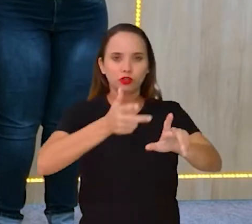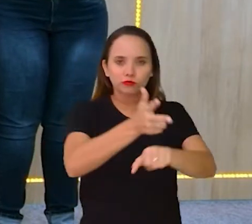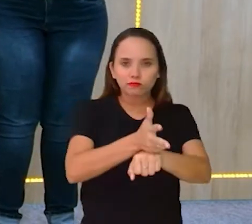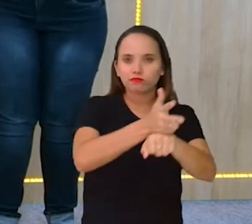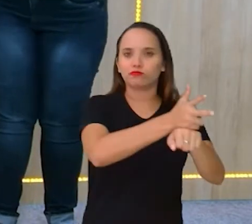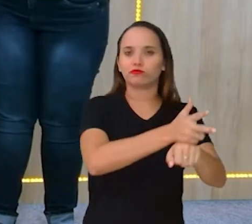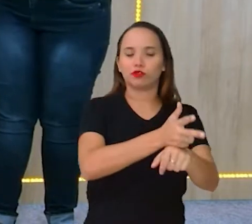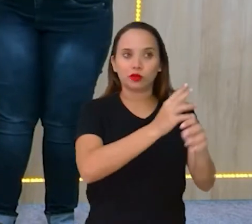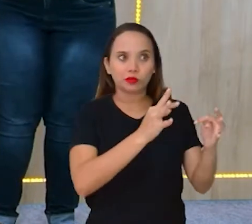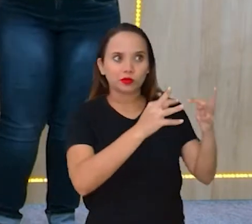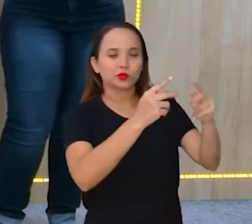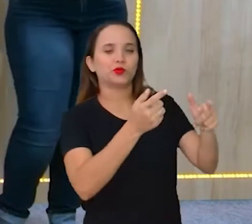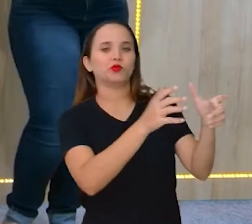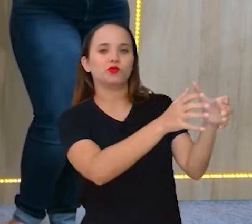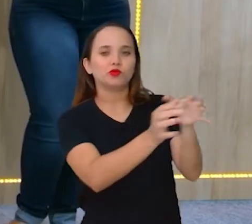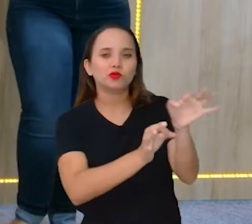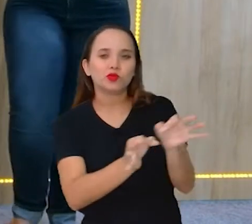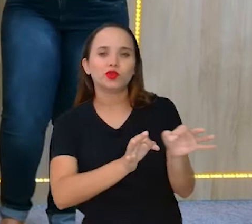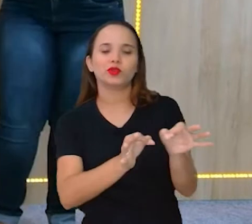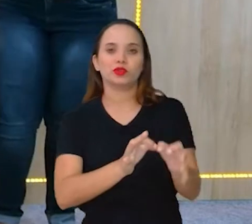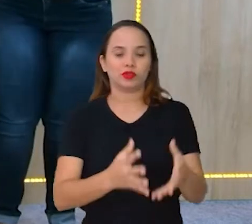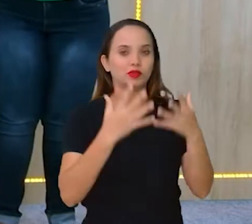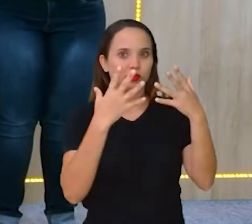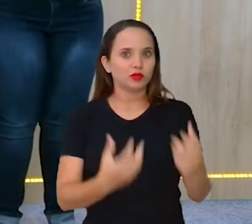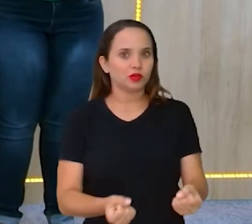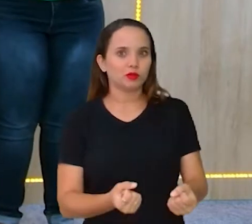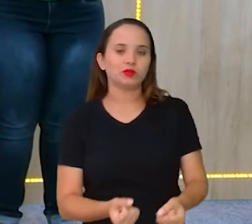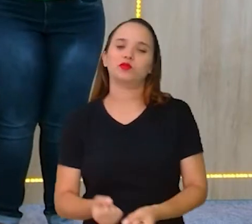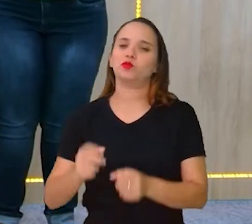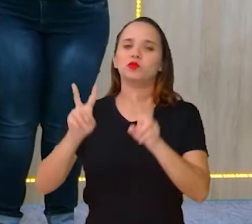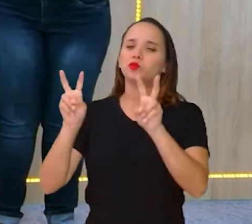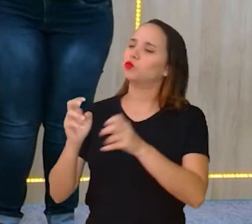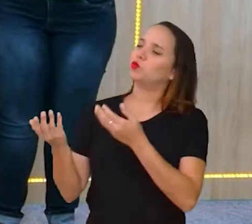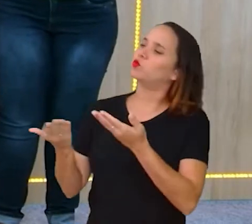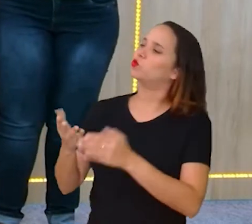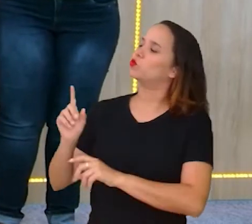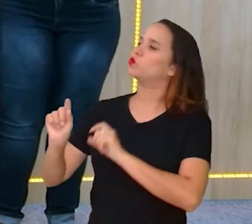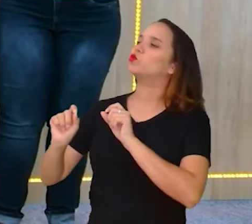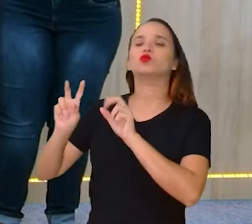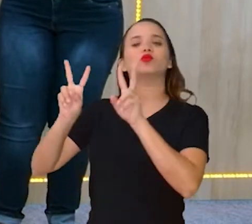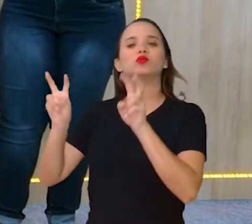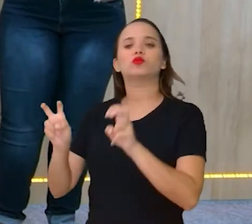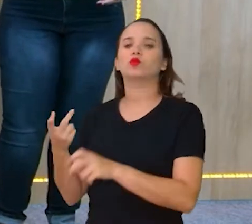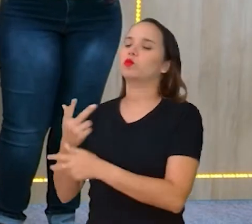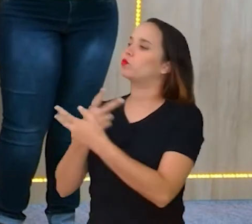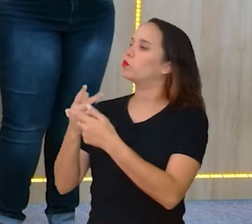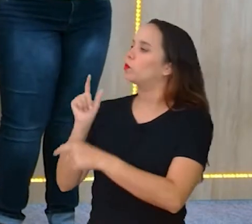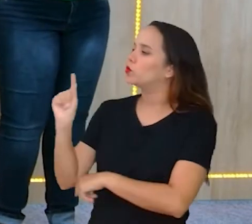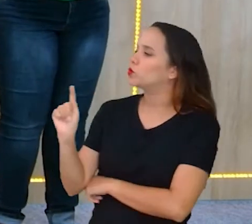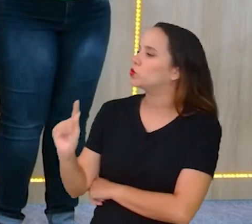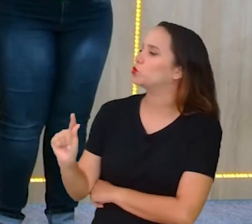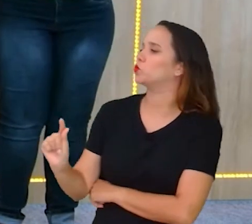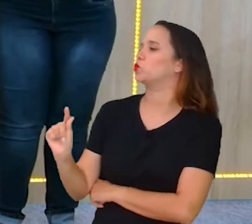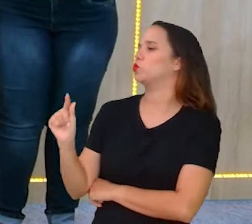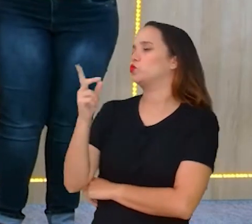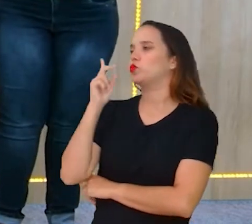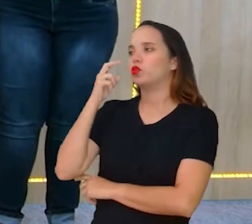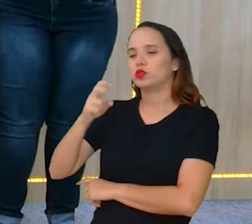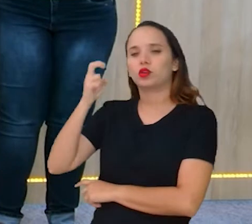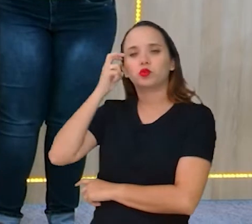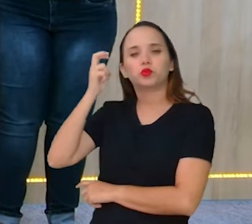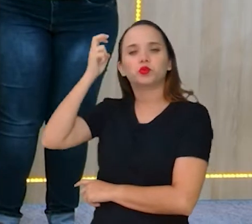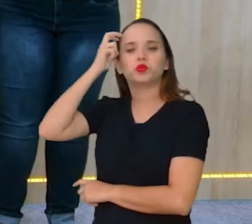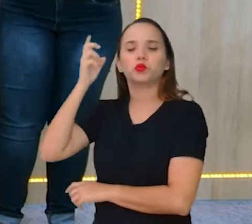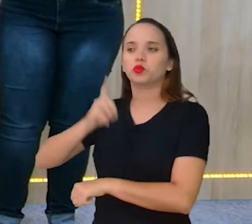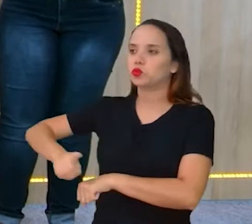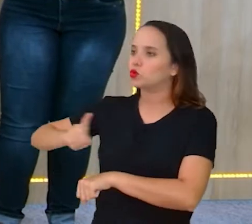essa aula para você, não é, Tiago? Exatamente. Então vamos embora. Tiago, o tema da nossa aula hoje, a gente vai falar um pouquinho dessa cultura digital, desse uso